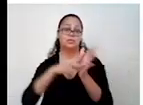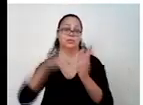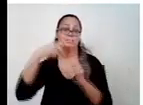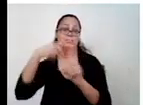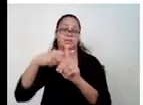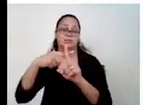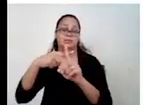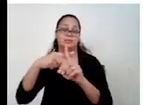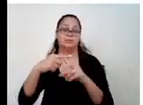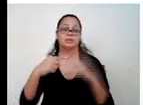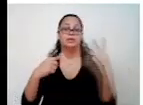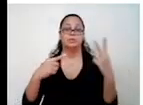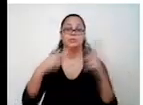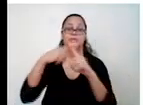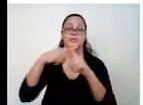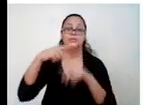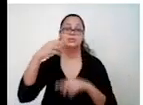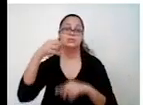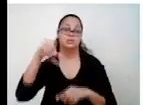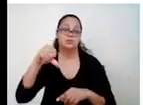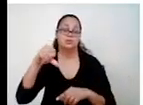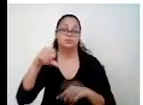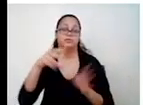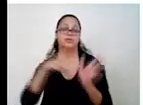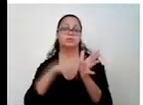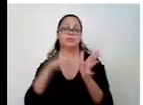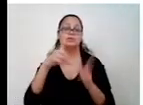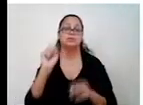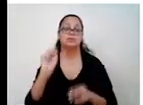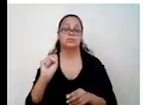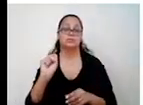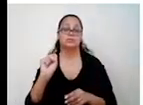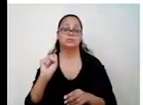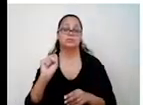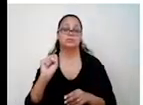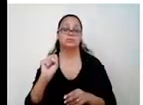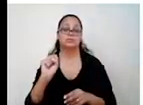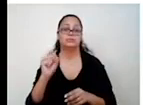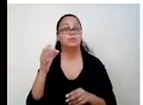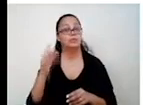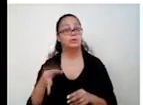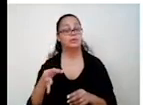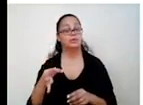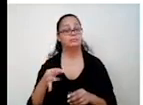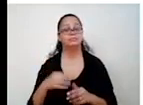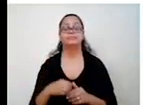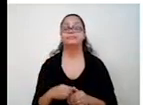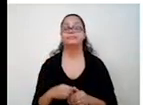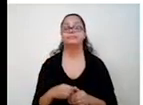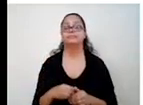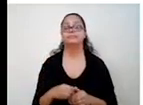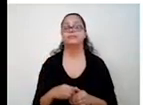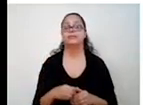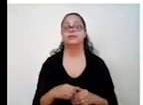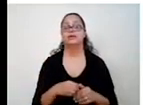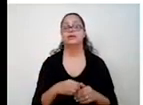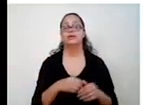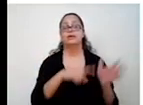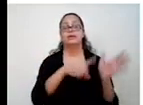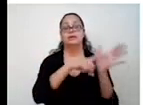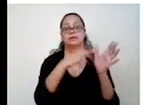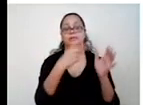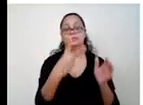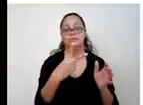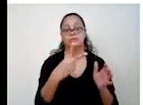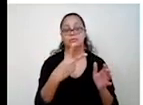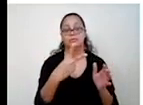2 vezes 9, 18. Bateu o produto. Confere. Agora a soma. Menos 2, menos